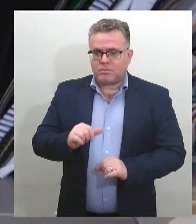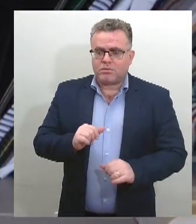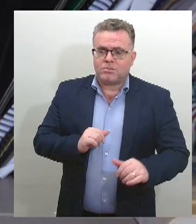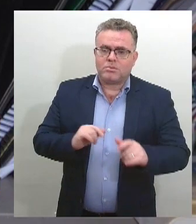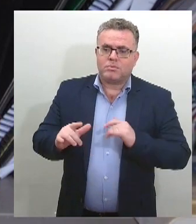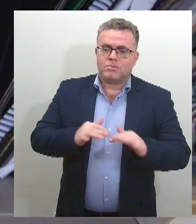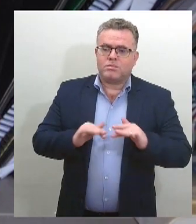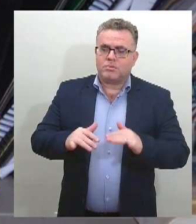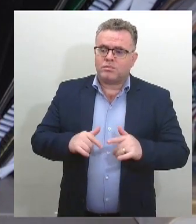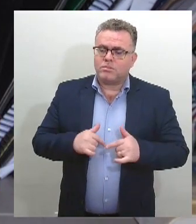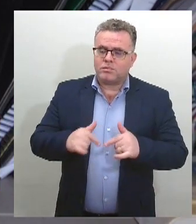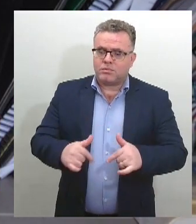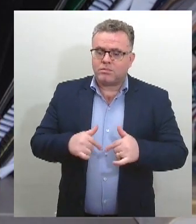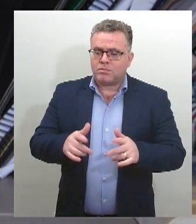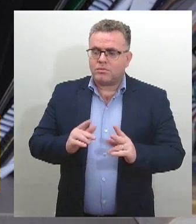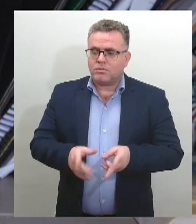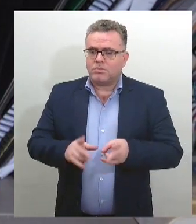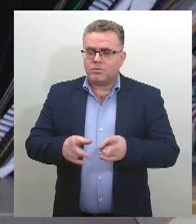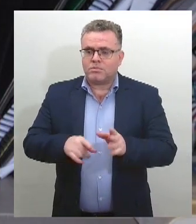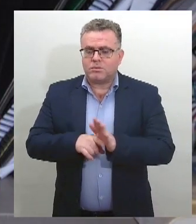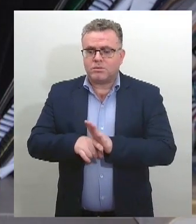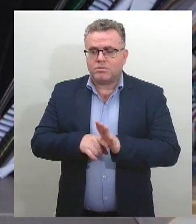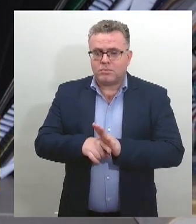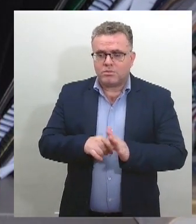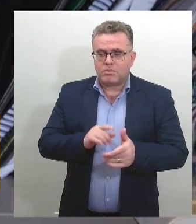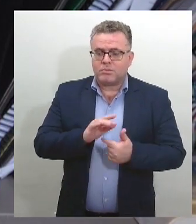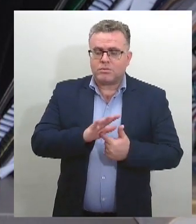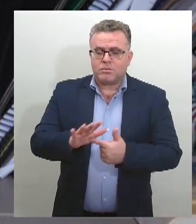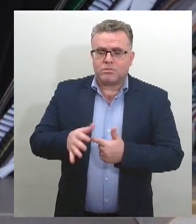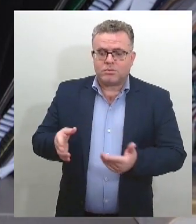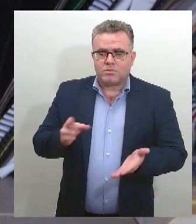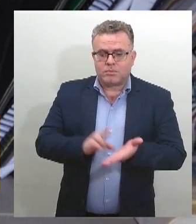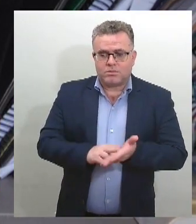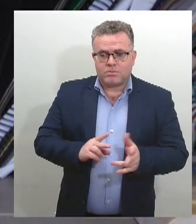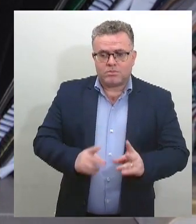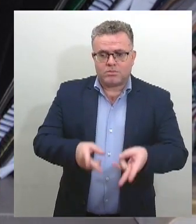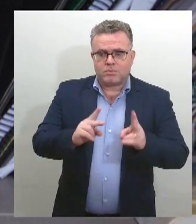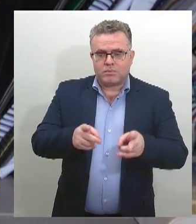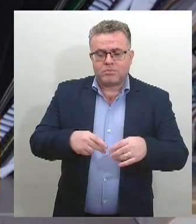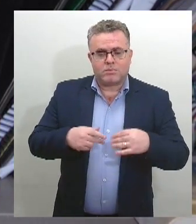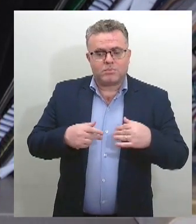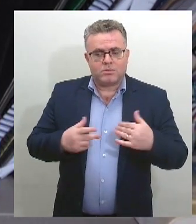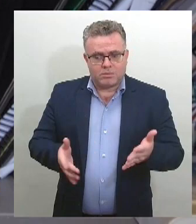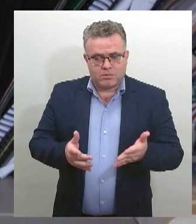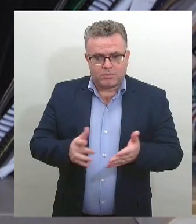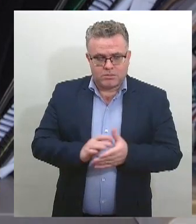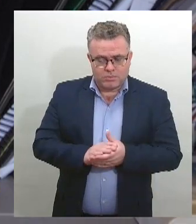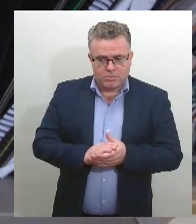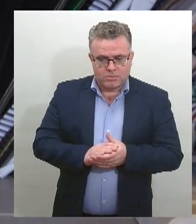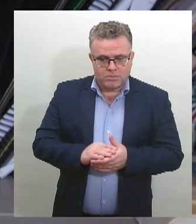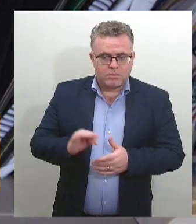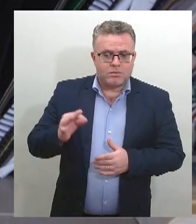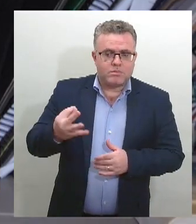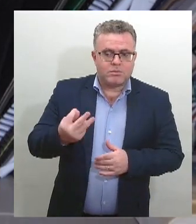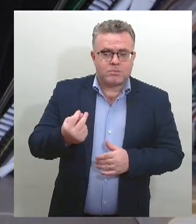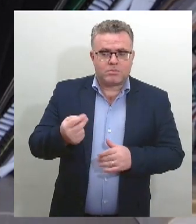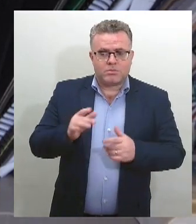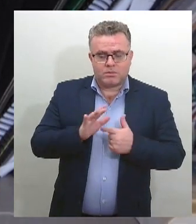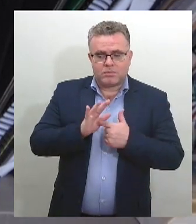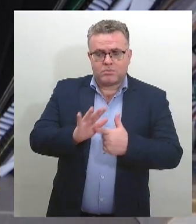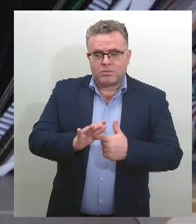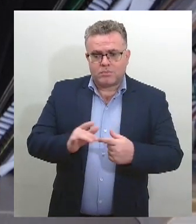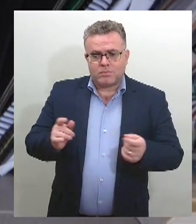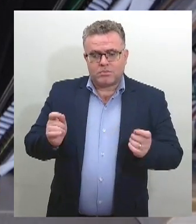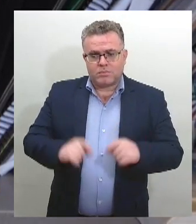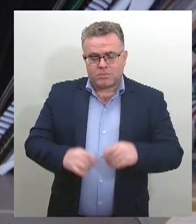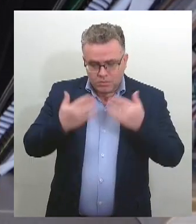fazendo ao longo da história, no sentido de reafirmar a identidade negra, fazer com que as pessoas se autodeclarem. Isso é extremamente importante para